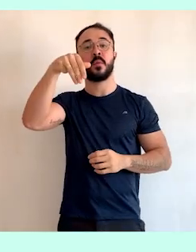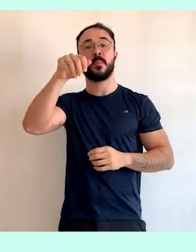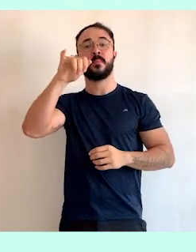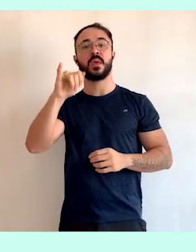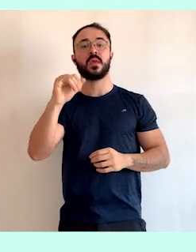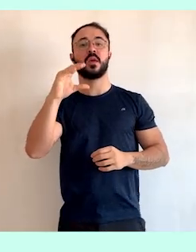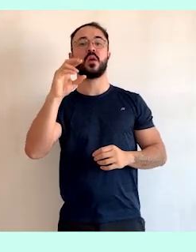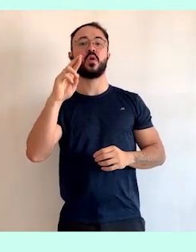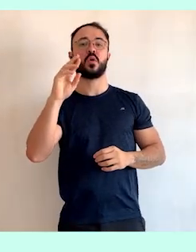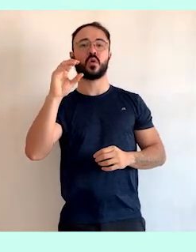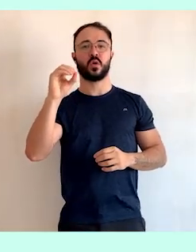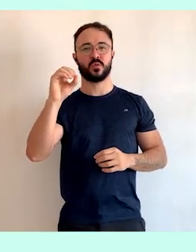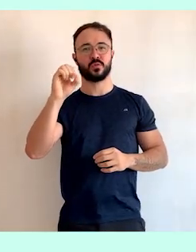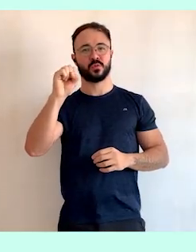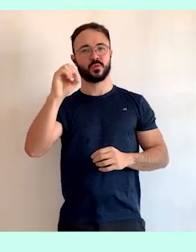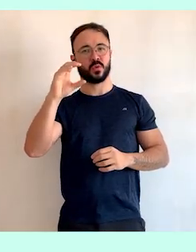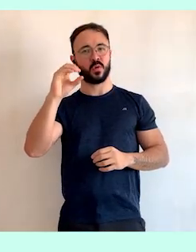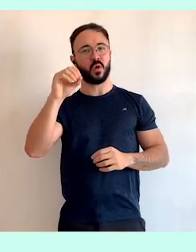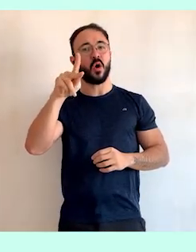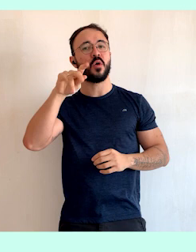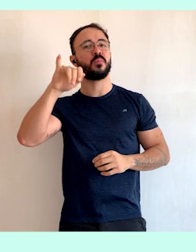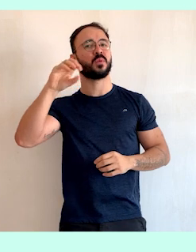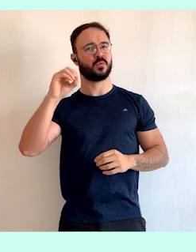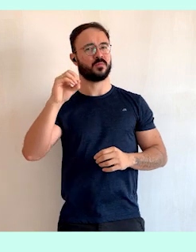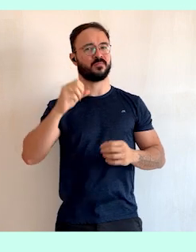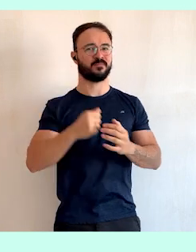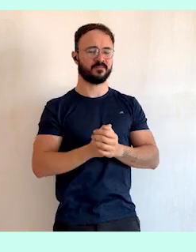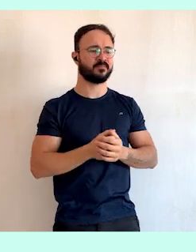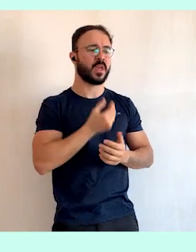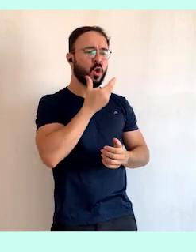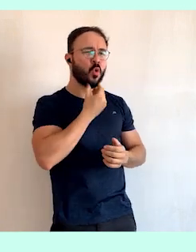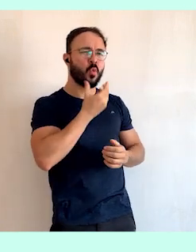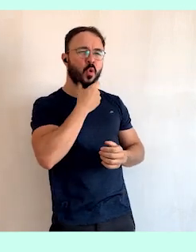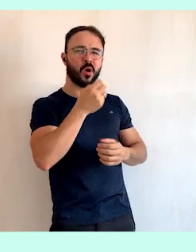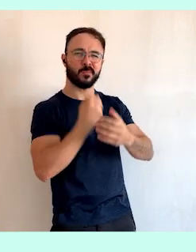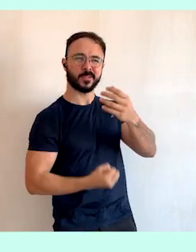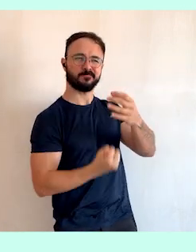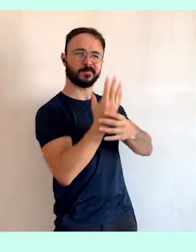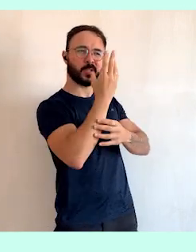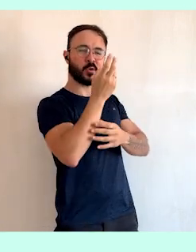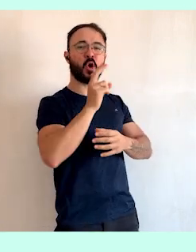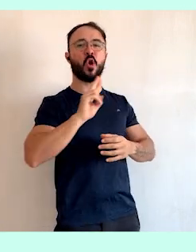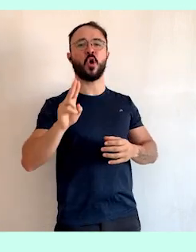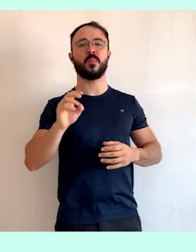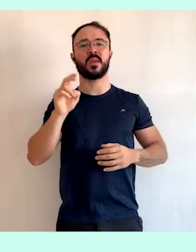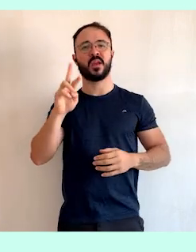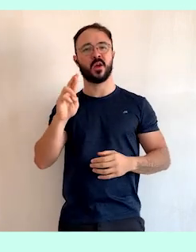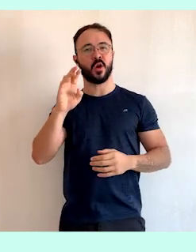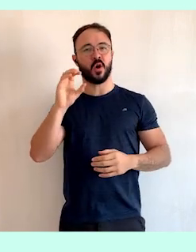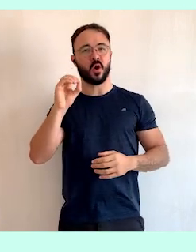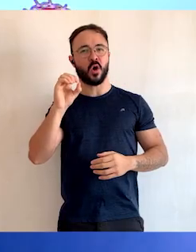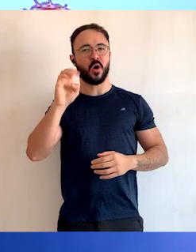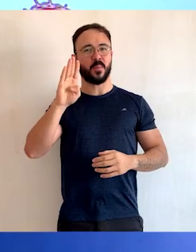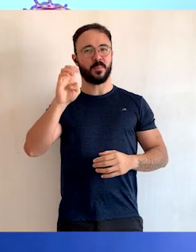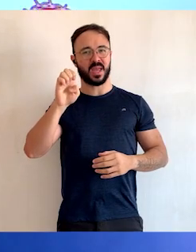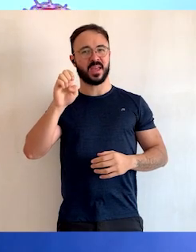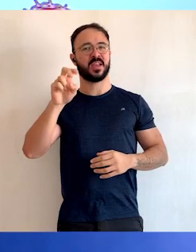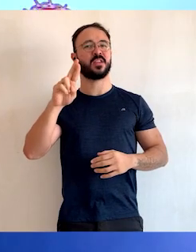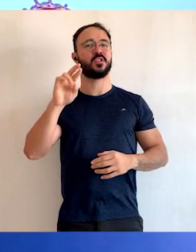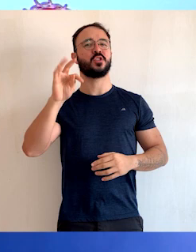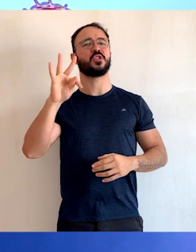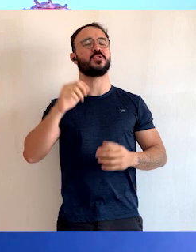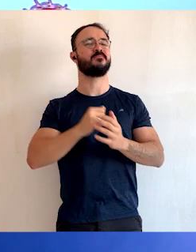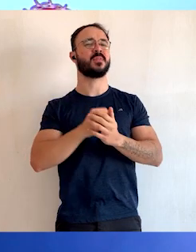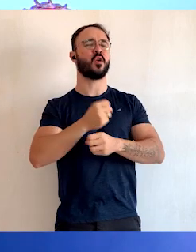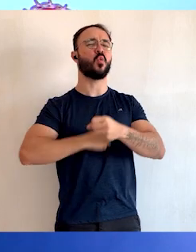construído por Robert Hooke em 1665. Com a construção desse equipamento e